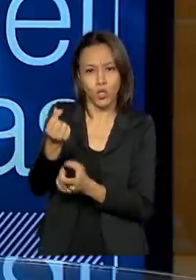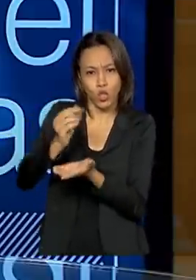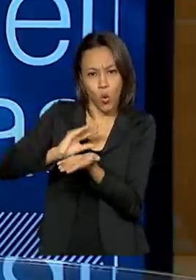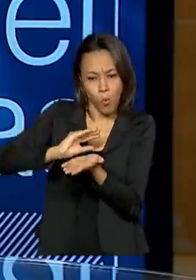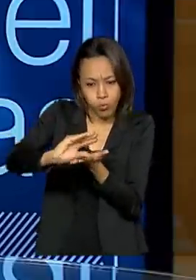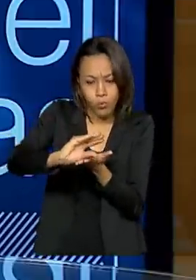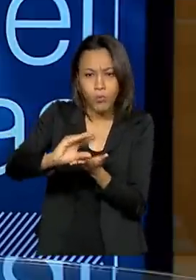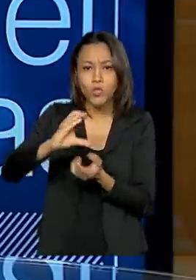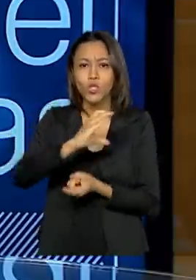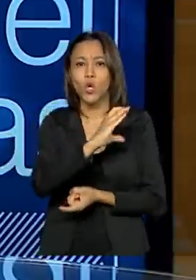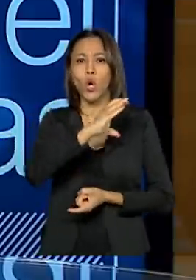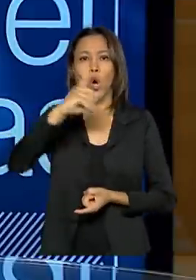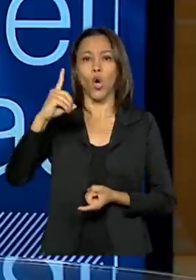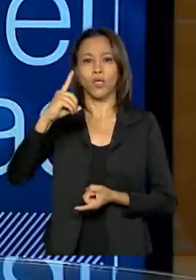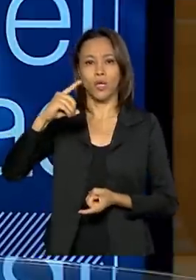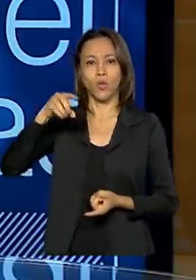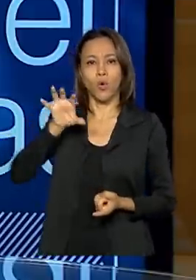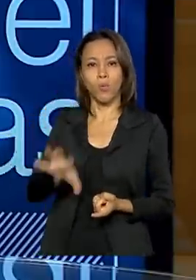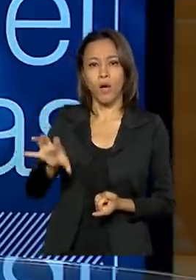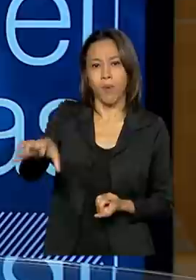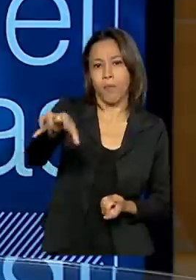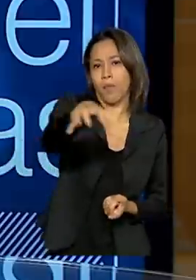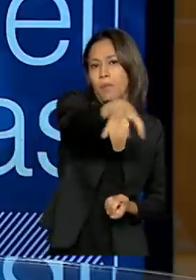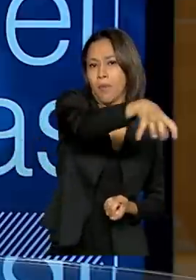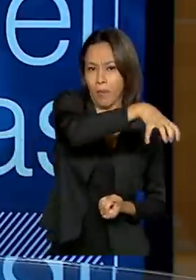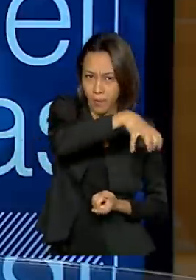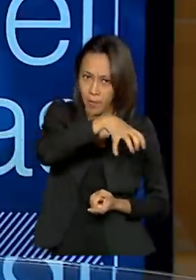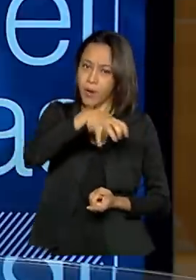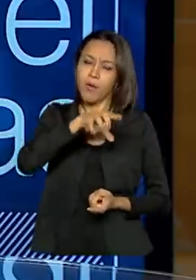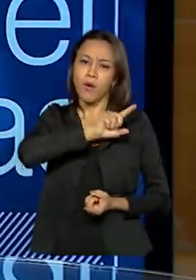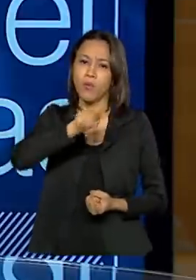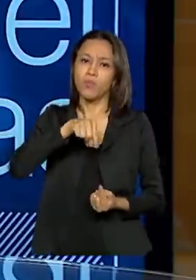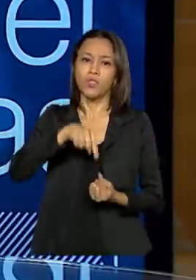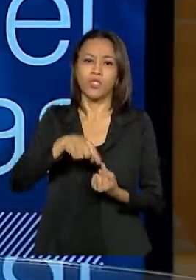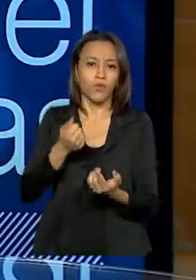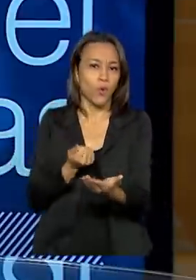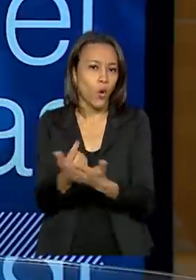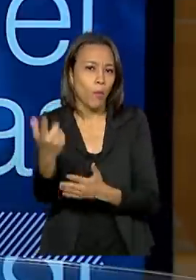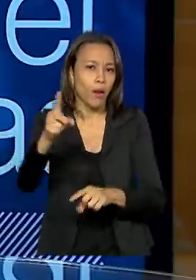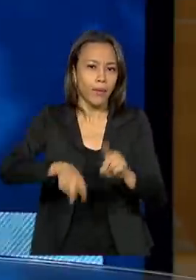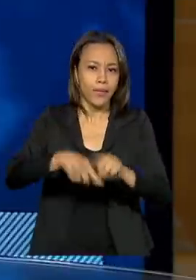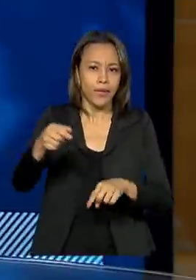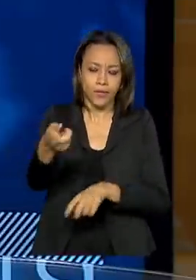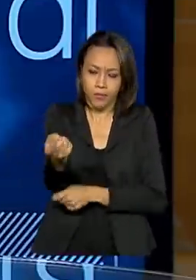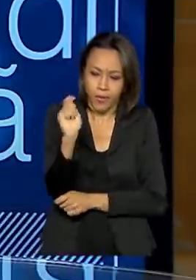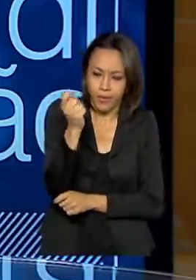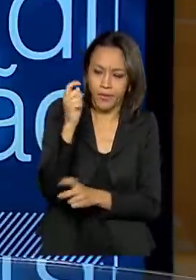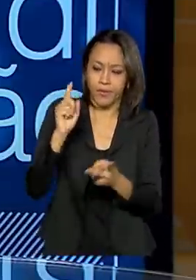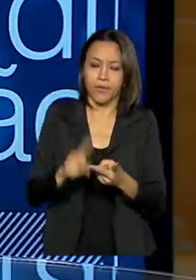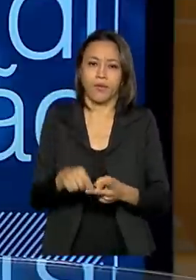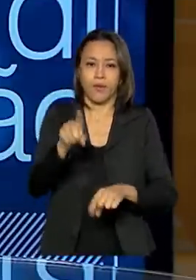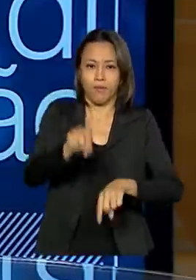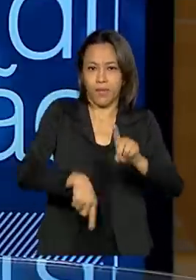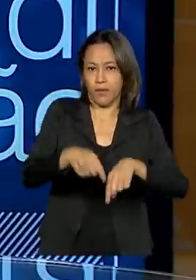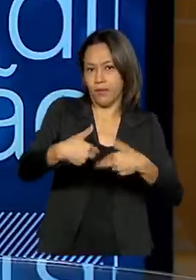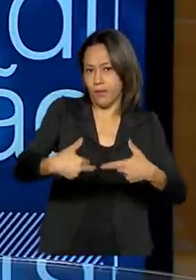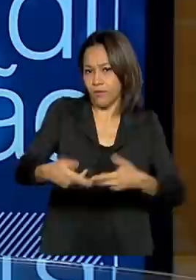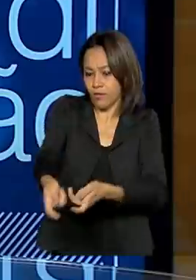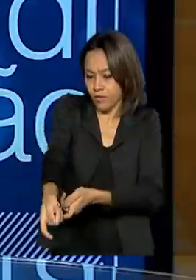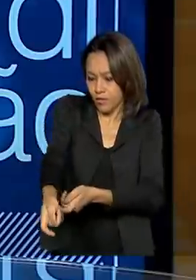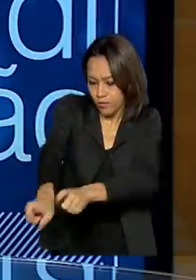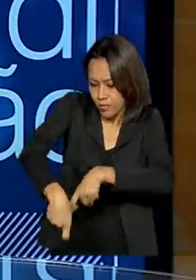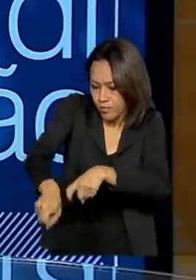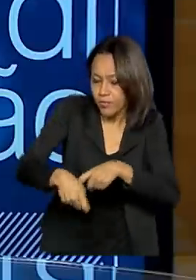regionais, focando os projetos de etno-desenvolvimento, para compra, materiais de pesca, ferramental, sementes,